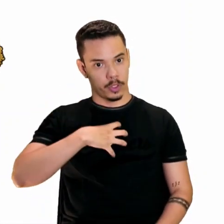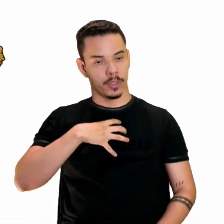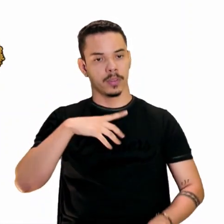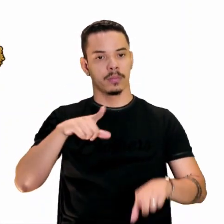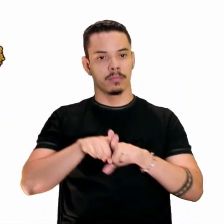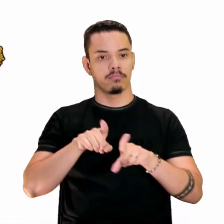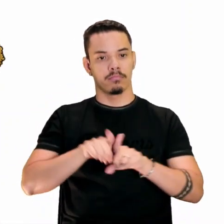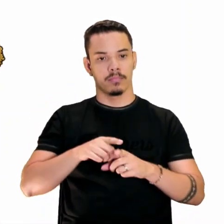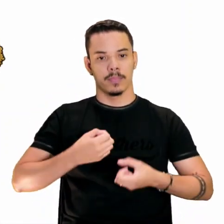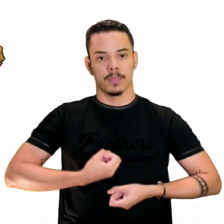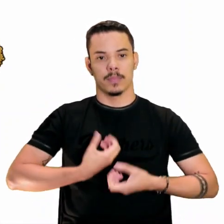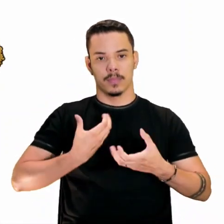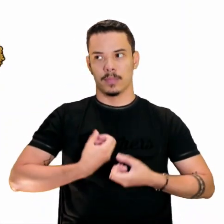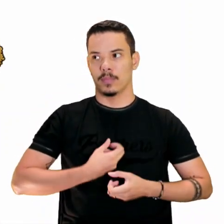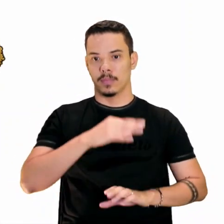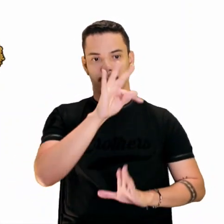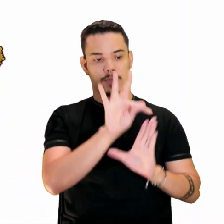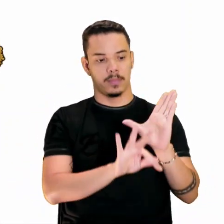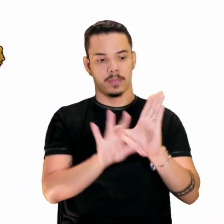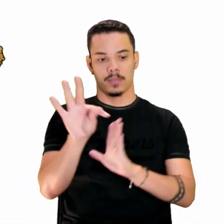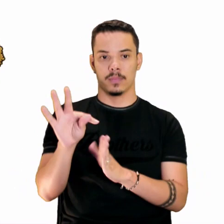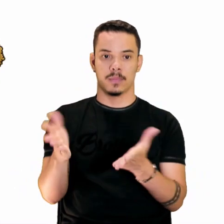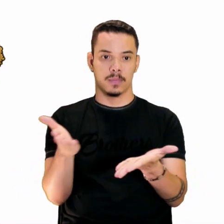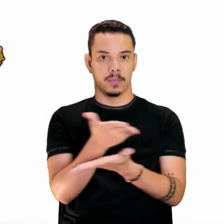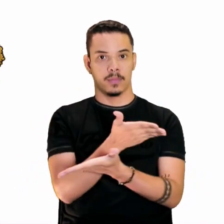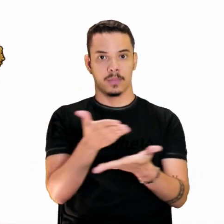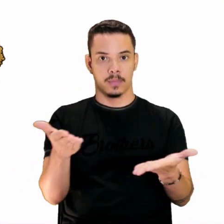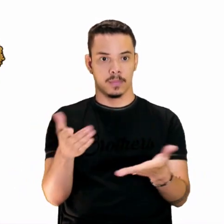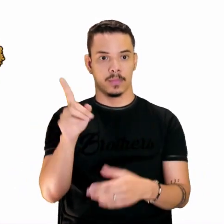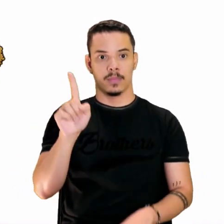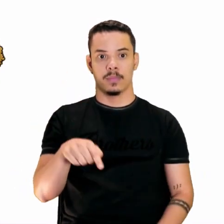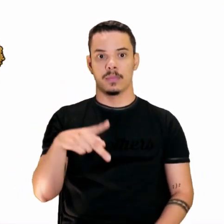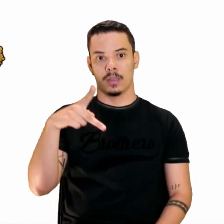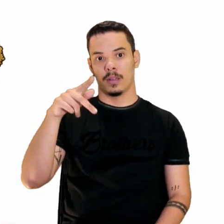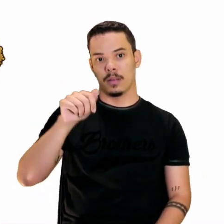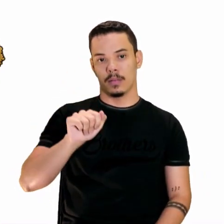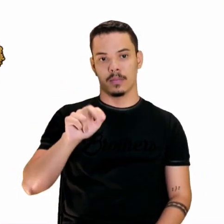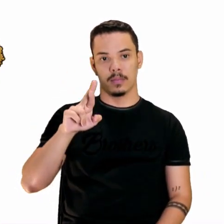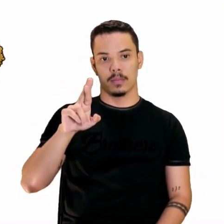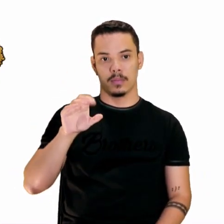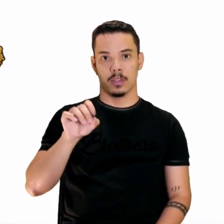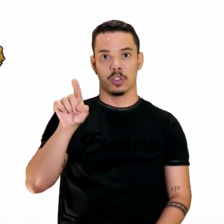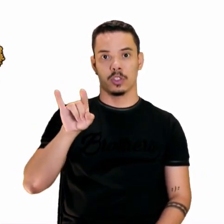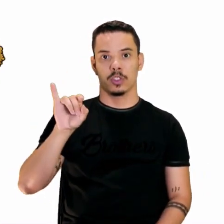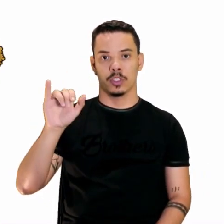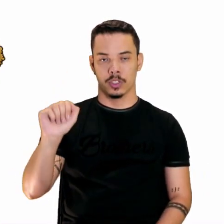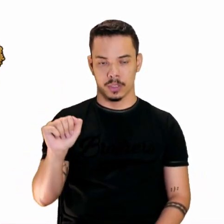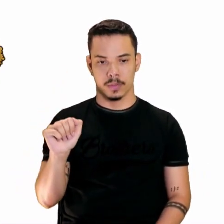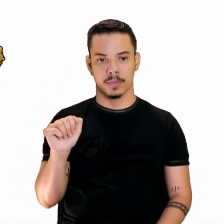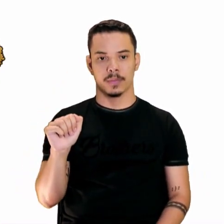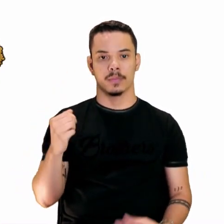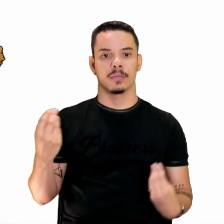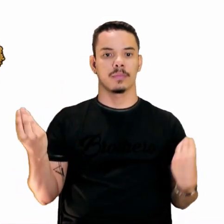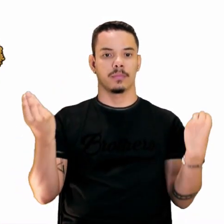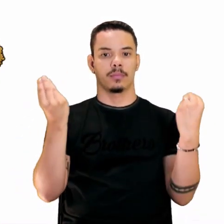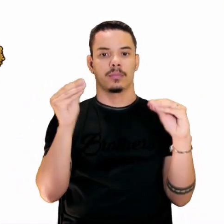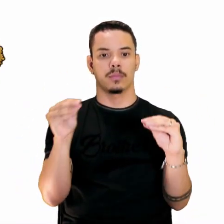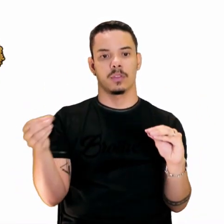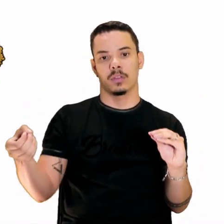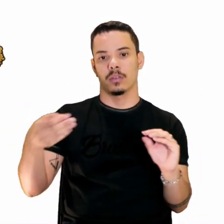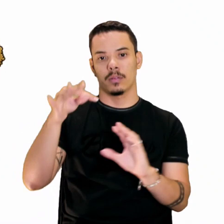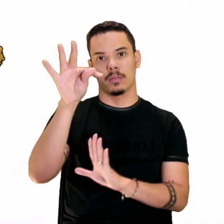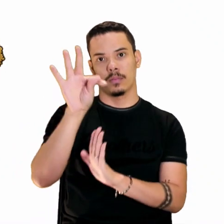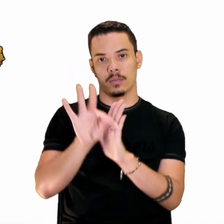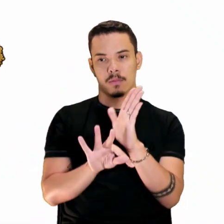produzir a intertextualidade é com paródia. Além de construir-se um novo texto